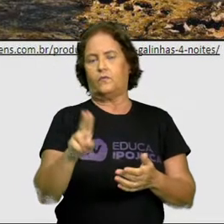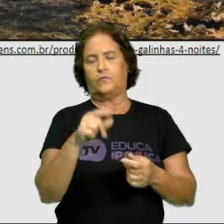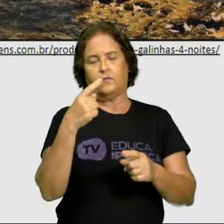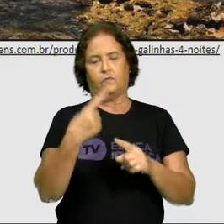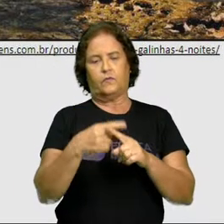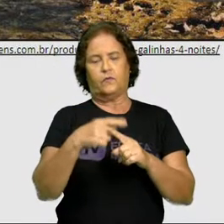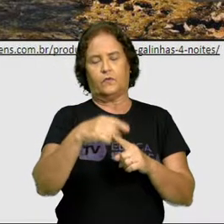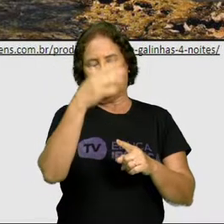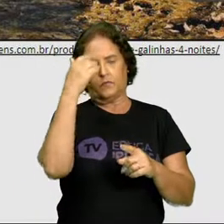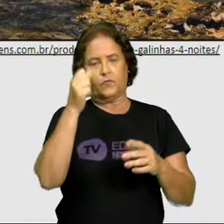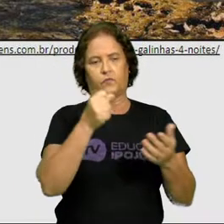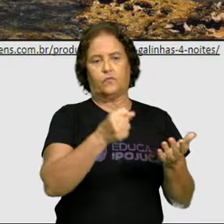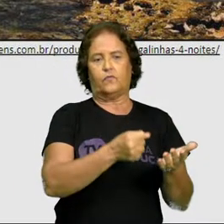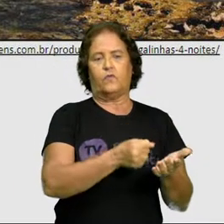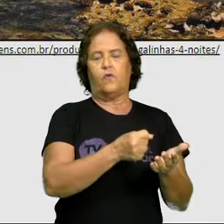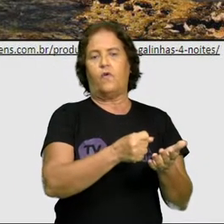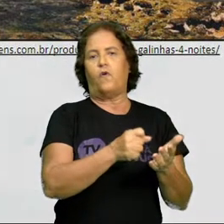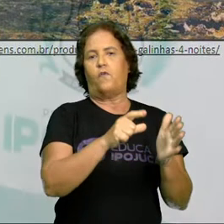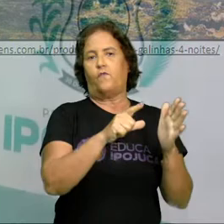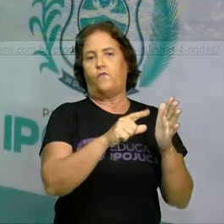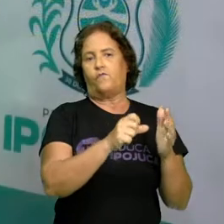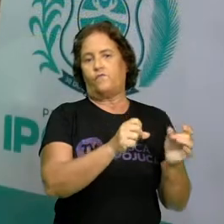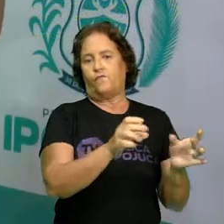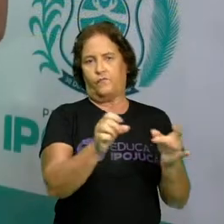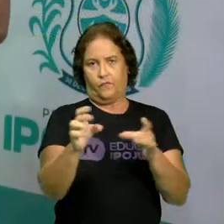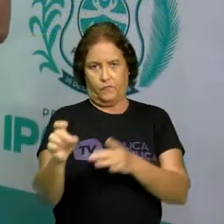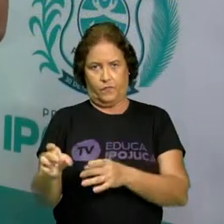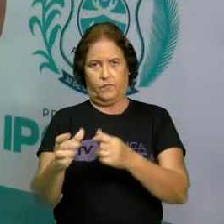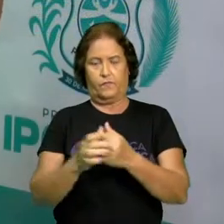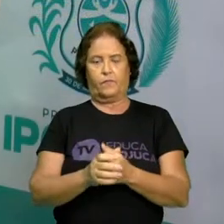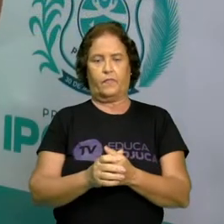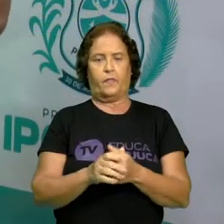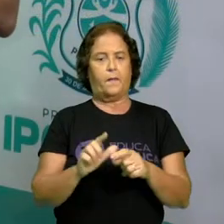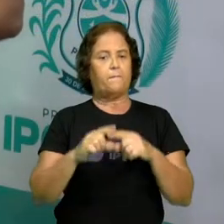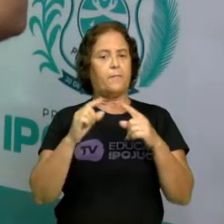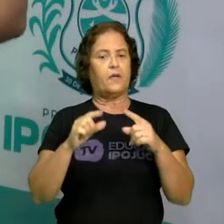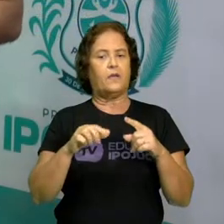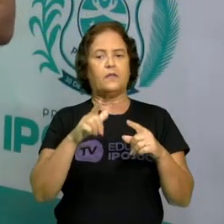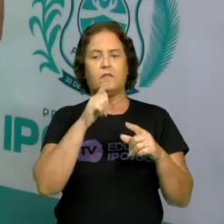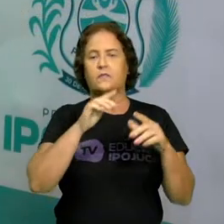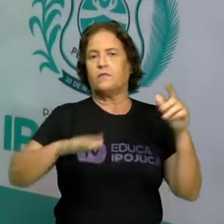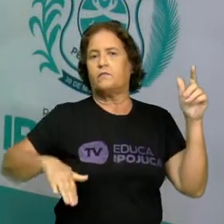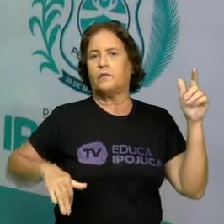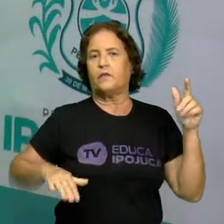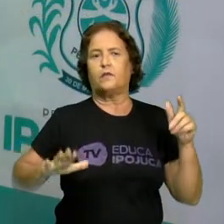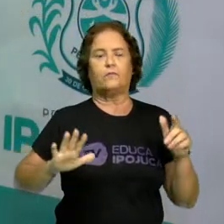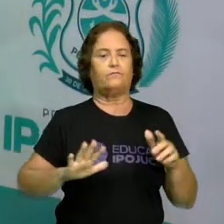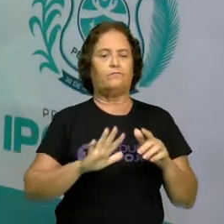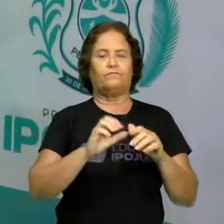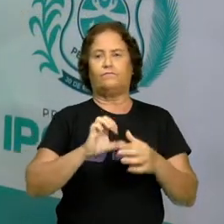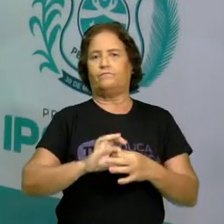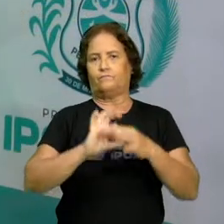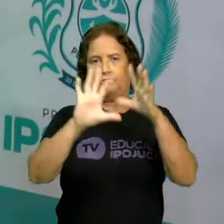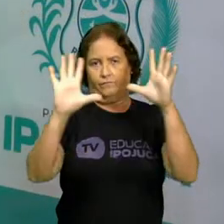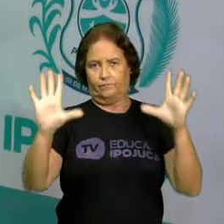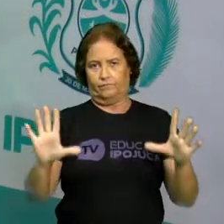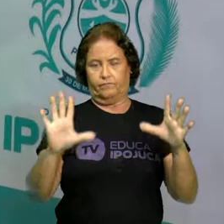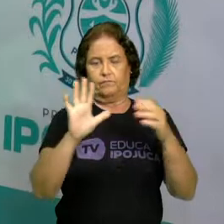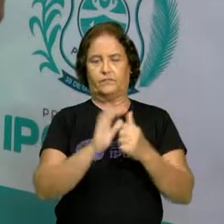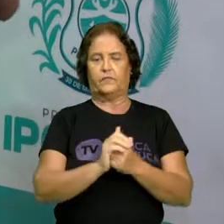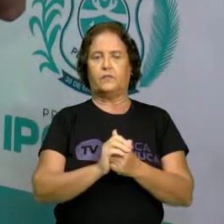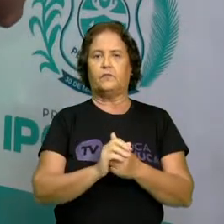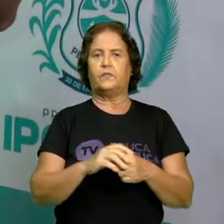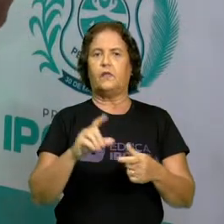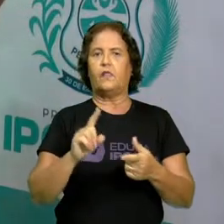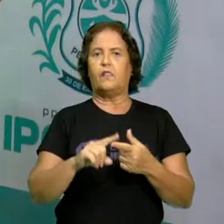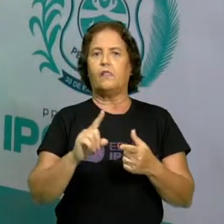pública. Sendo assim, existem também outros espaços públicos, como a praça e quadra do